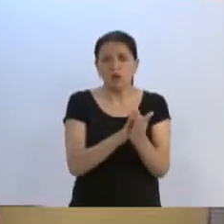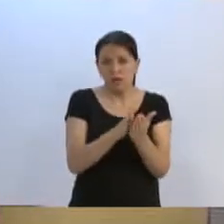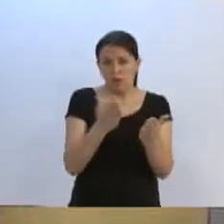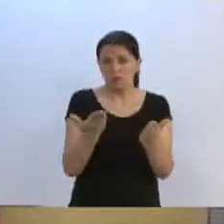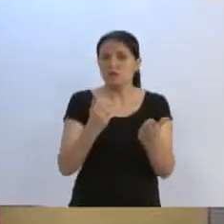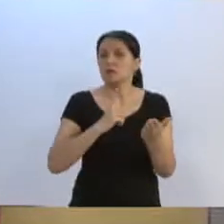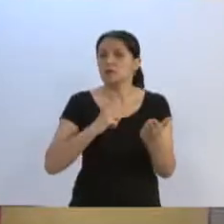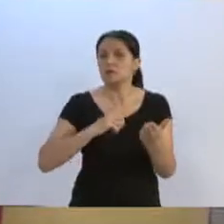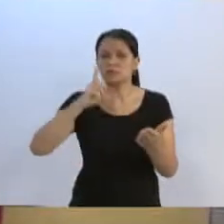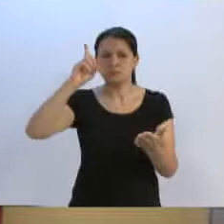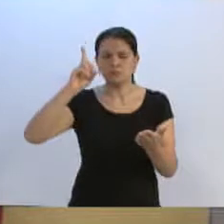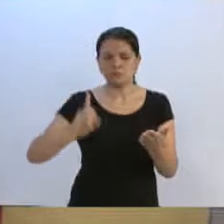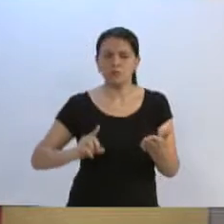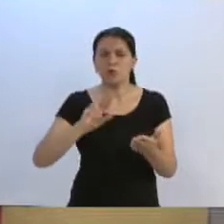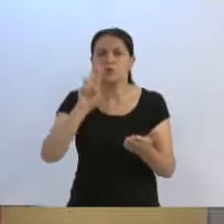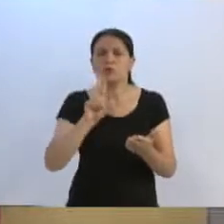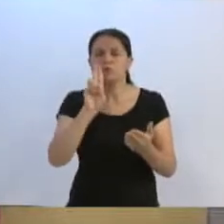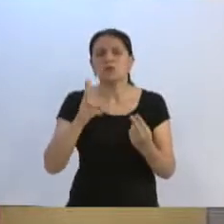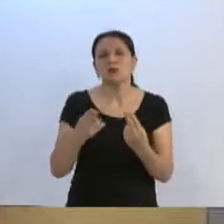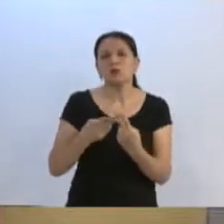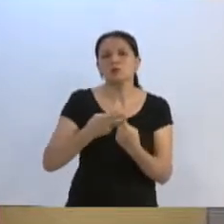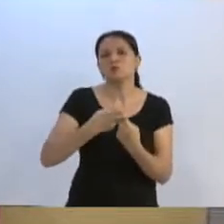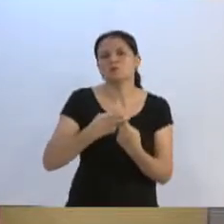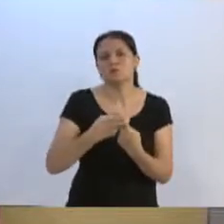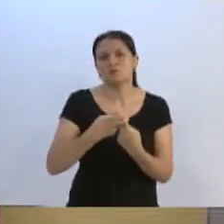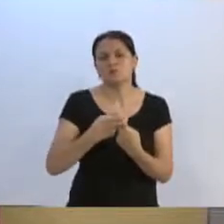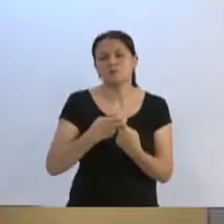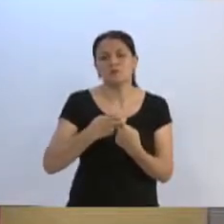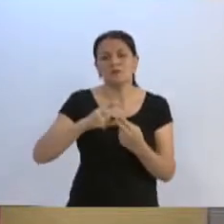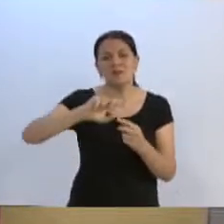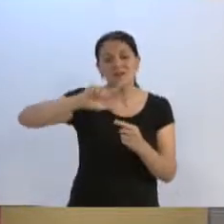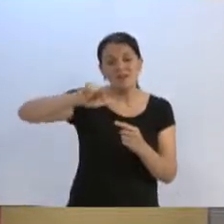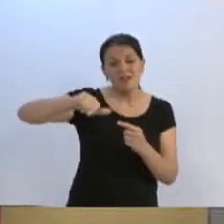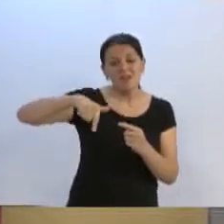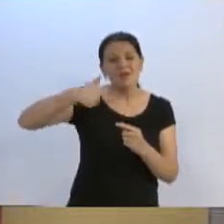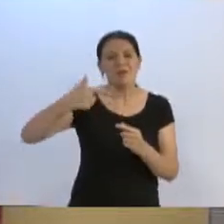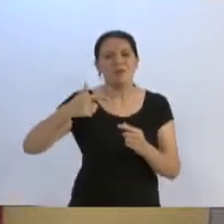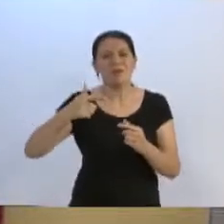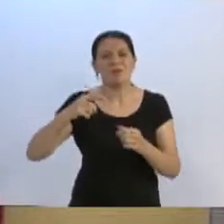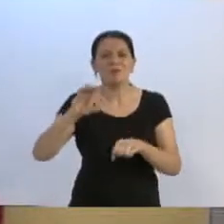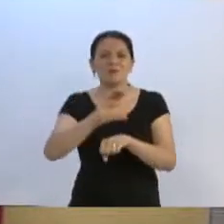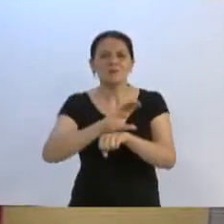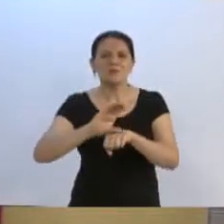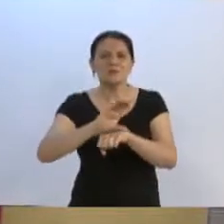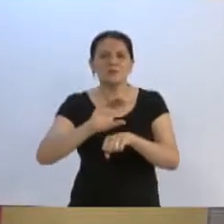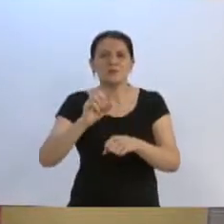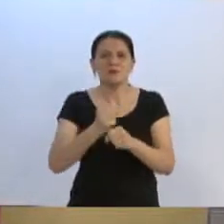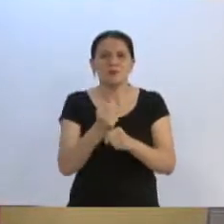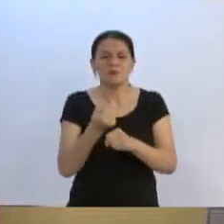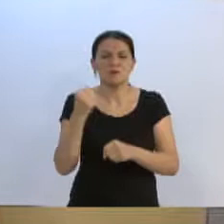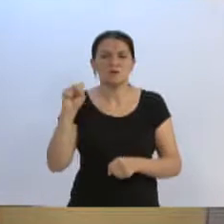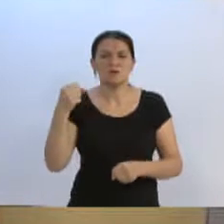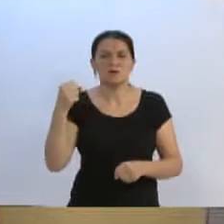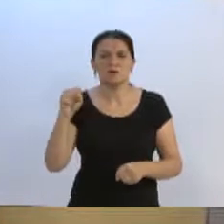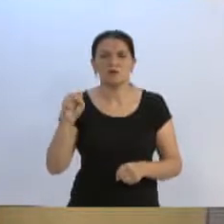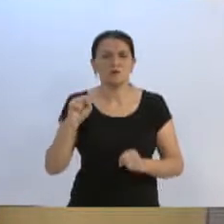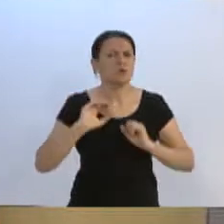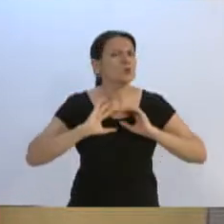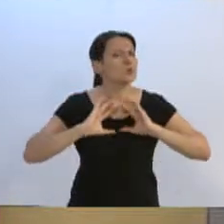tinham lá o tratamento, direito à saúde pública. A partir da Constituição de 88, todo mundo,